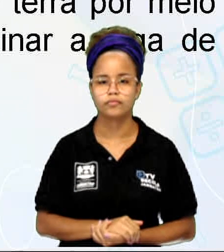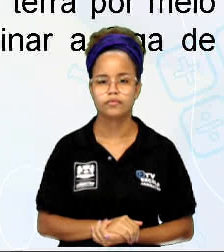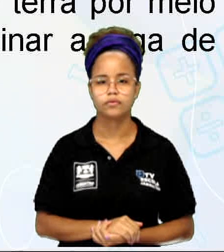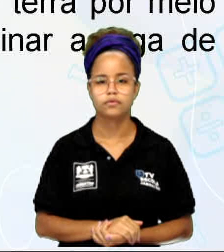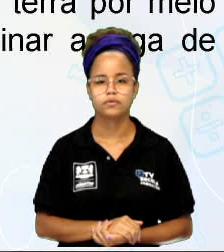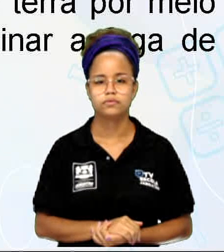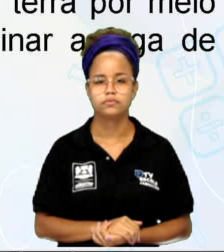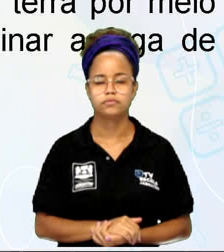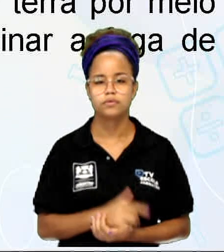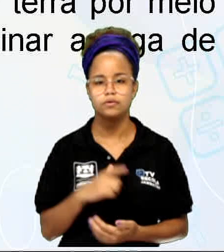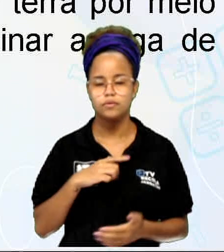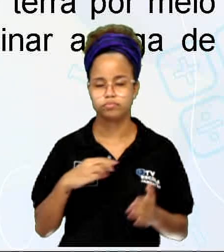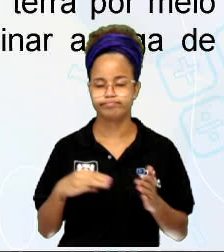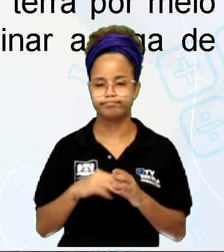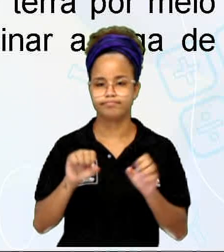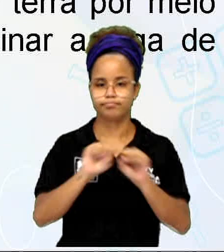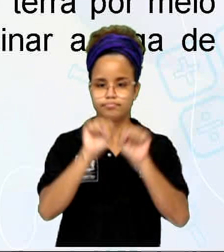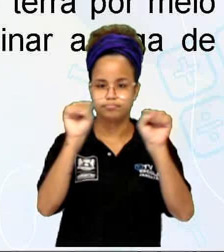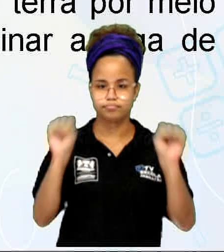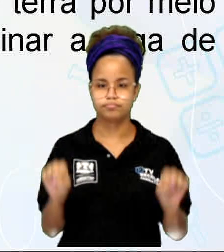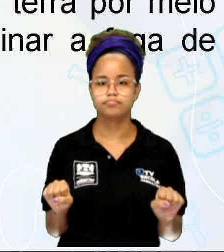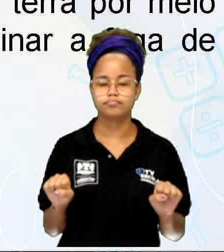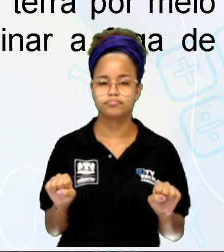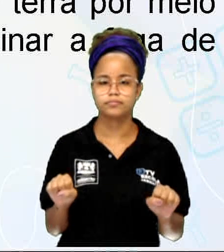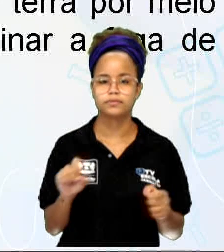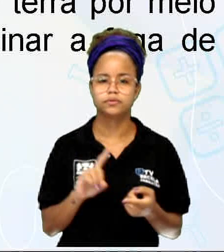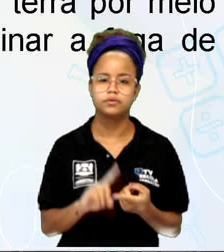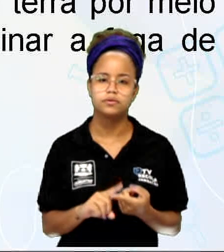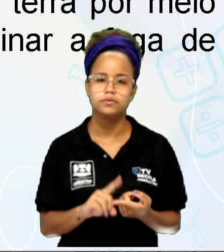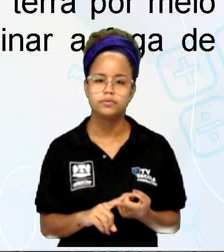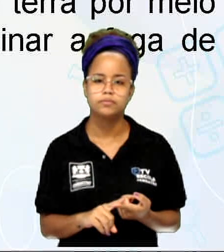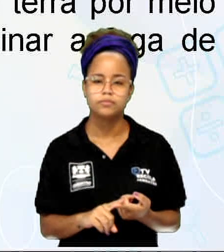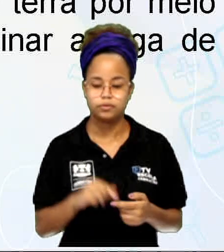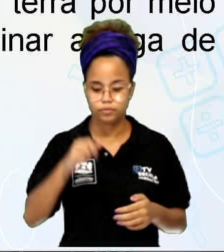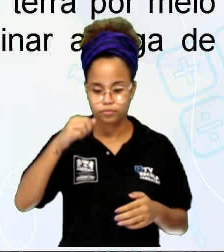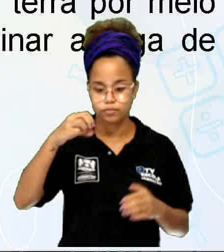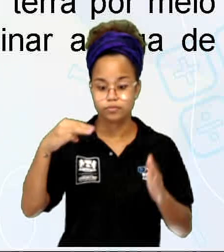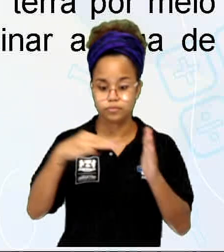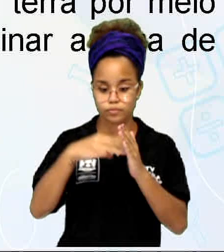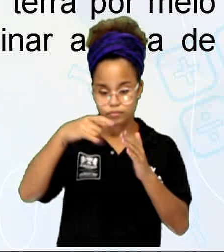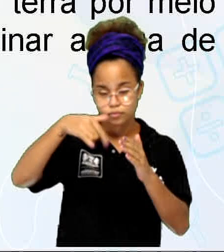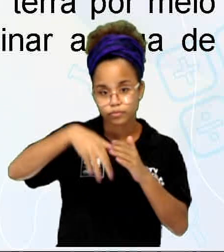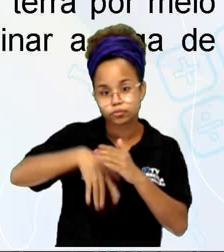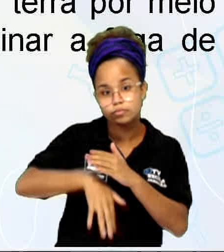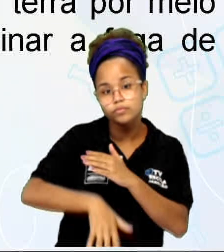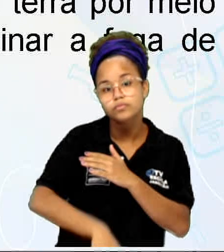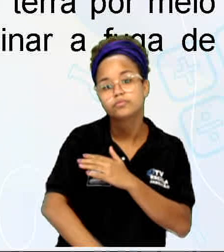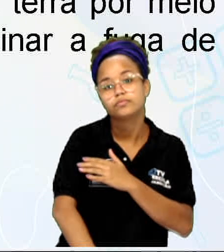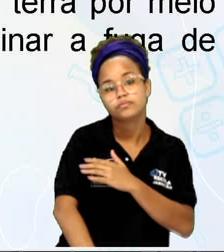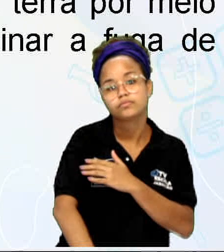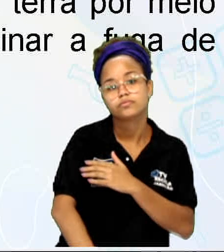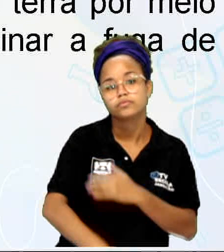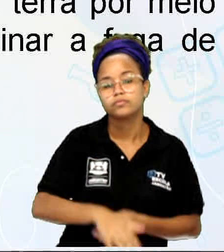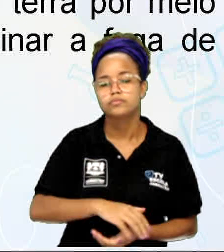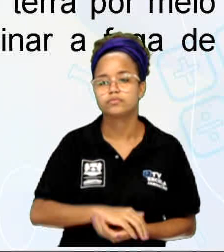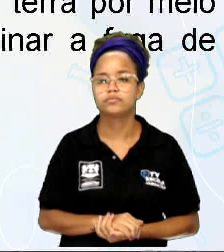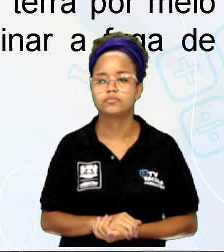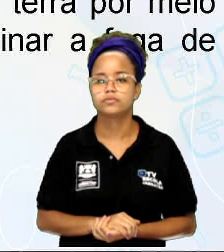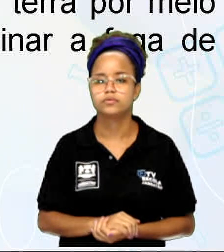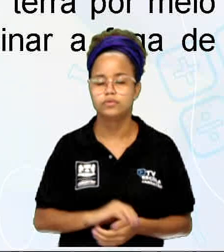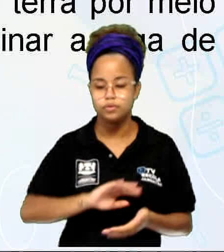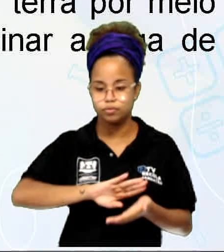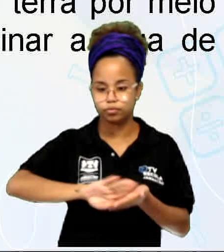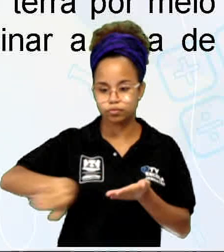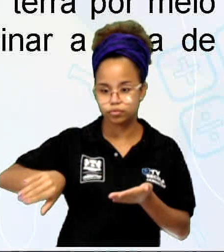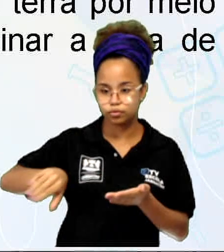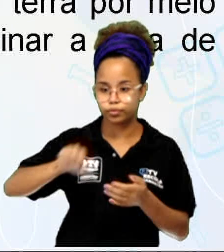conectar o sistema e o equipamento à terra por meio de componentes com o objetivo de eliminar a